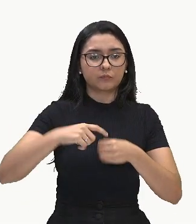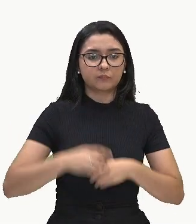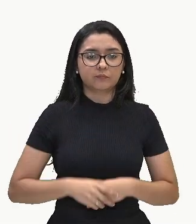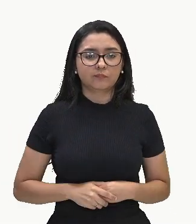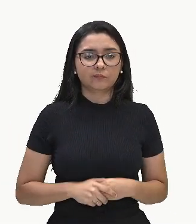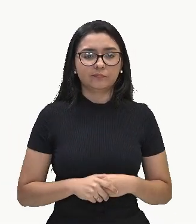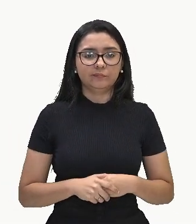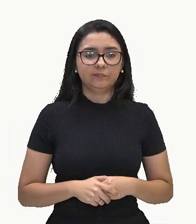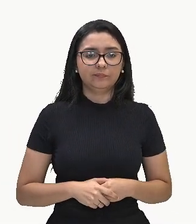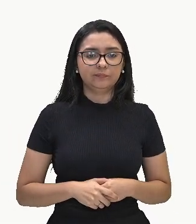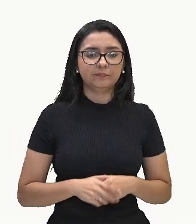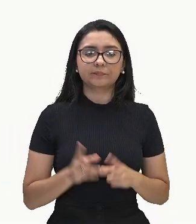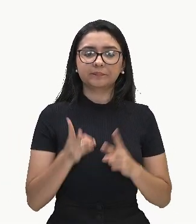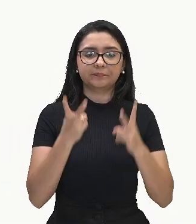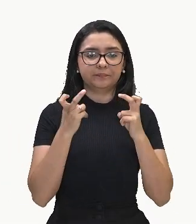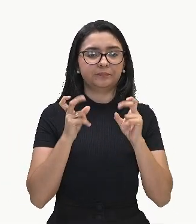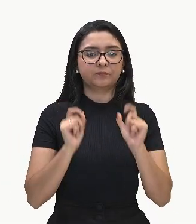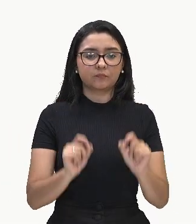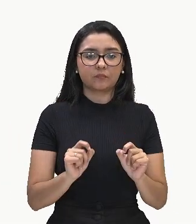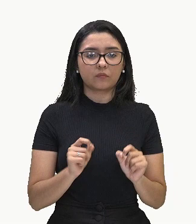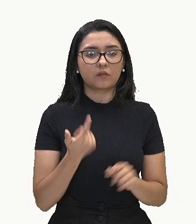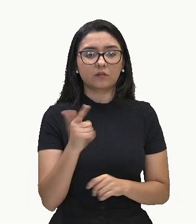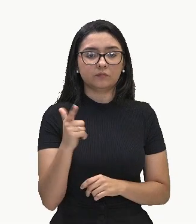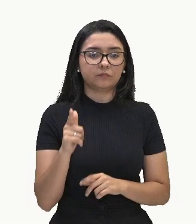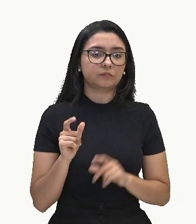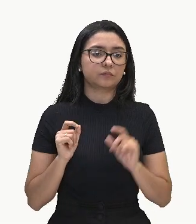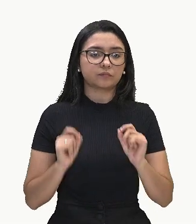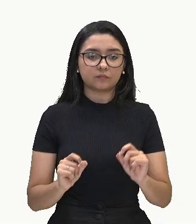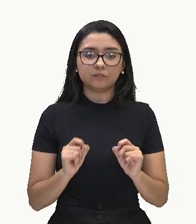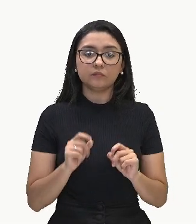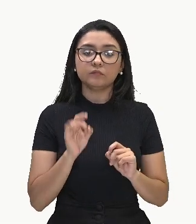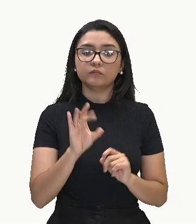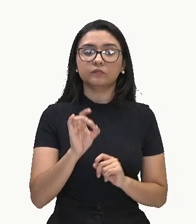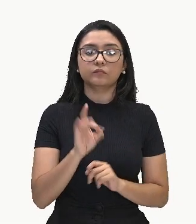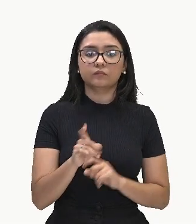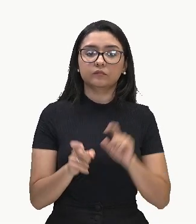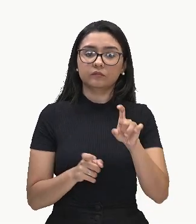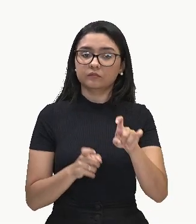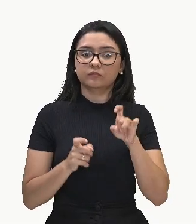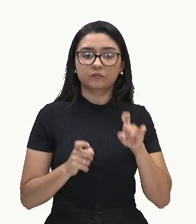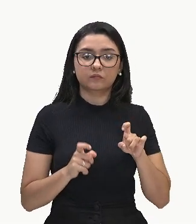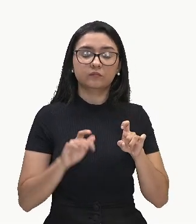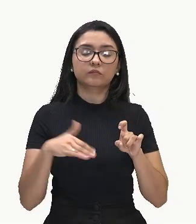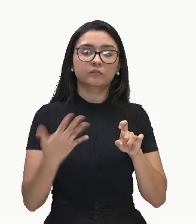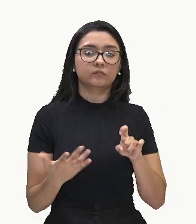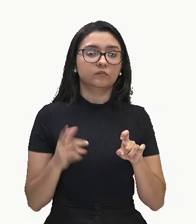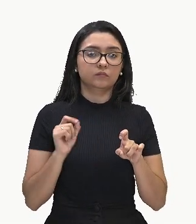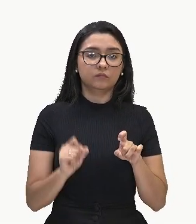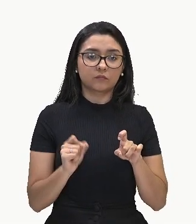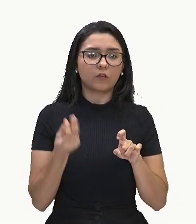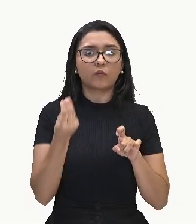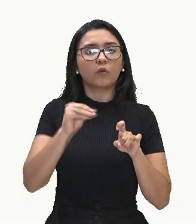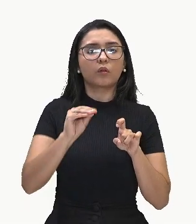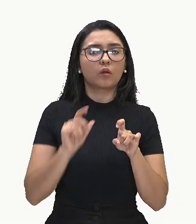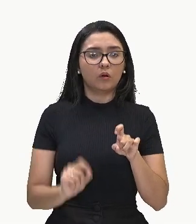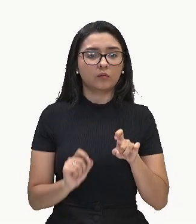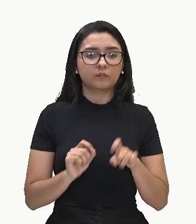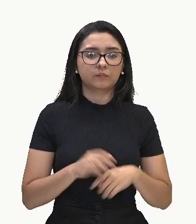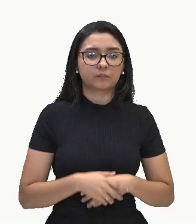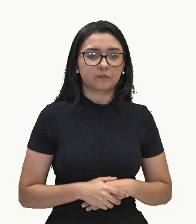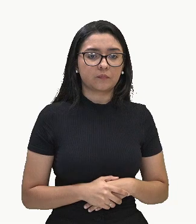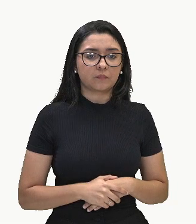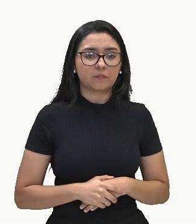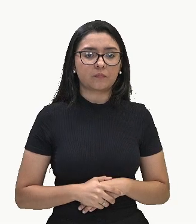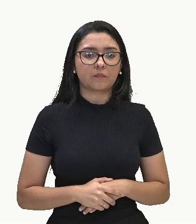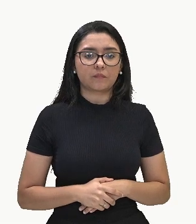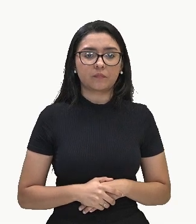tá? Observe que não tinha o... somente o X. Então, eu vou colocar ele aqui com